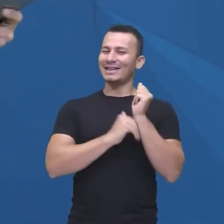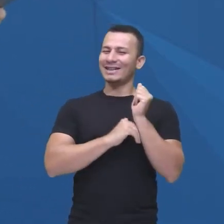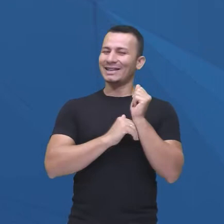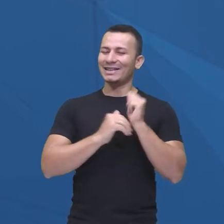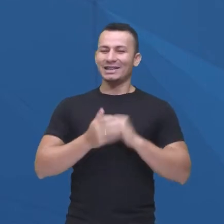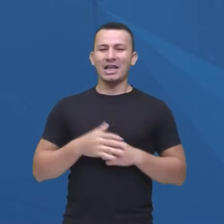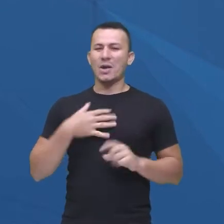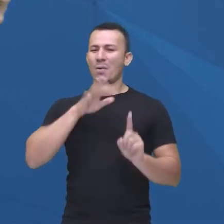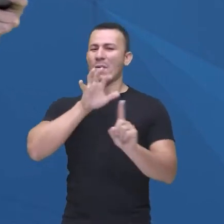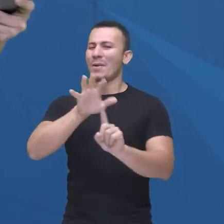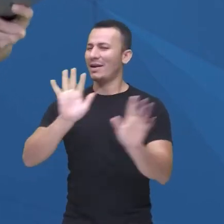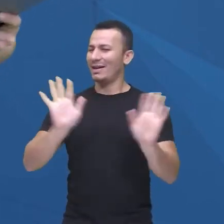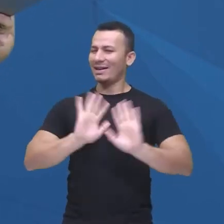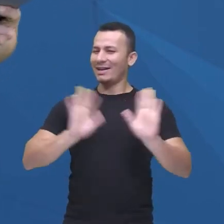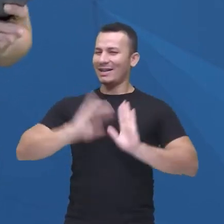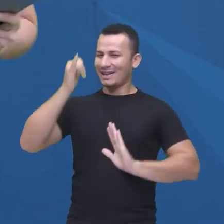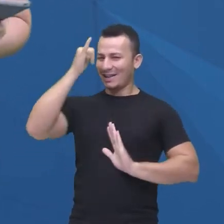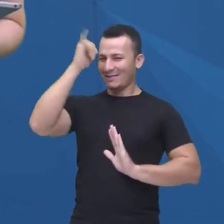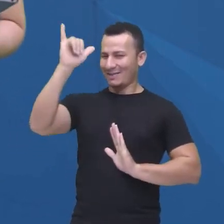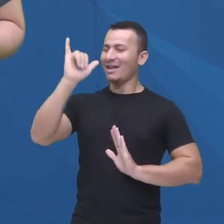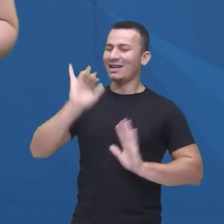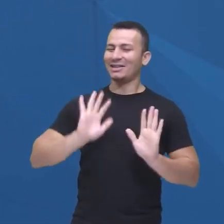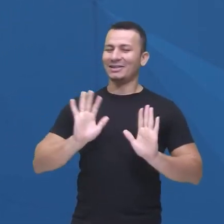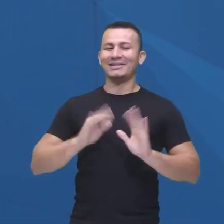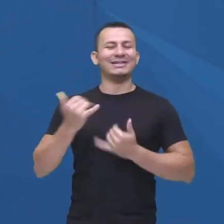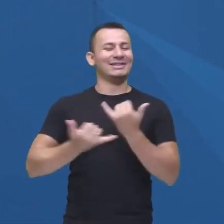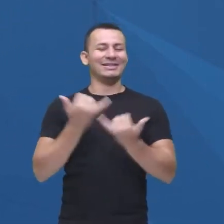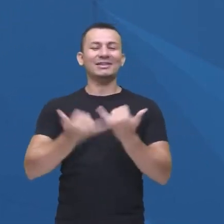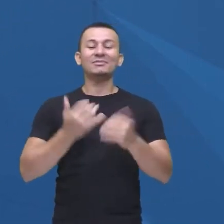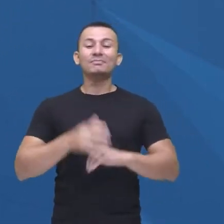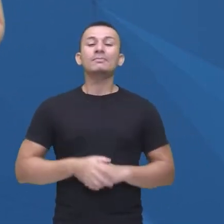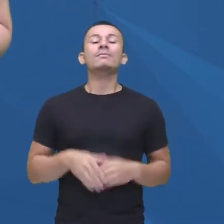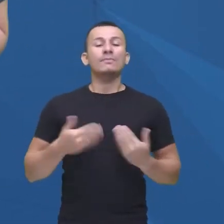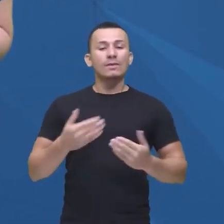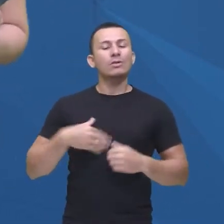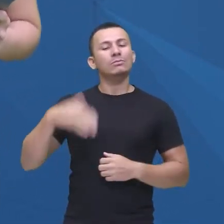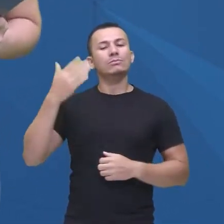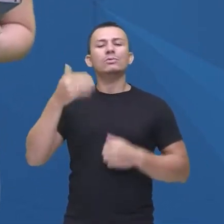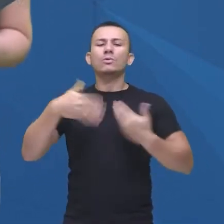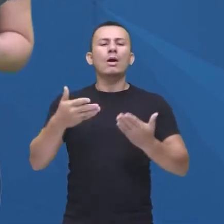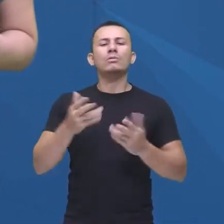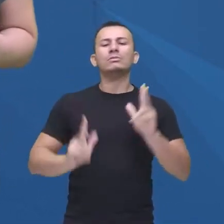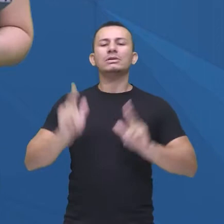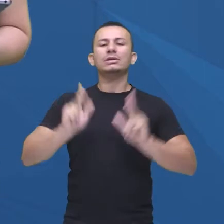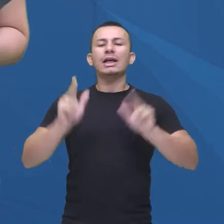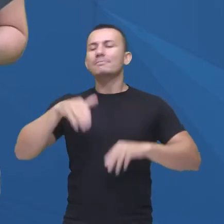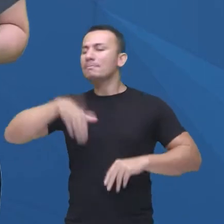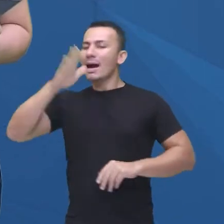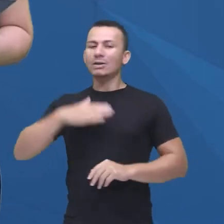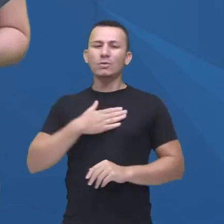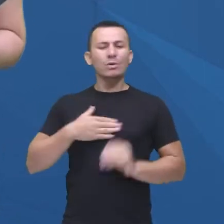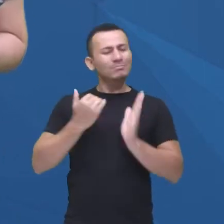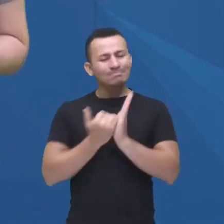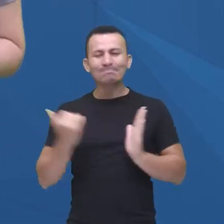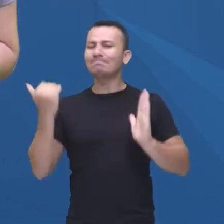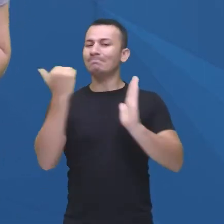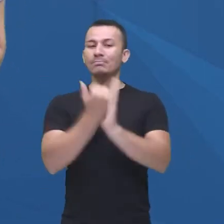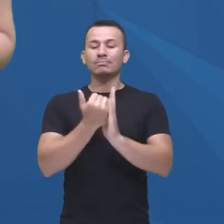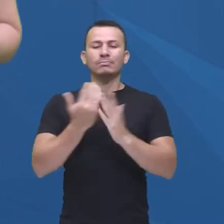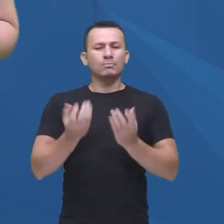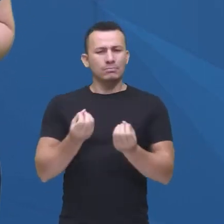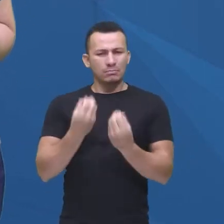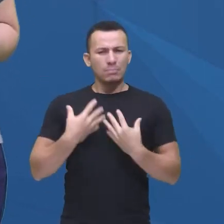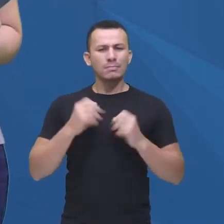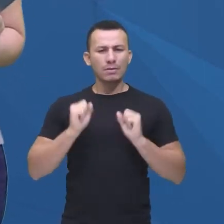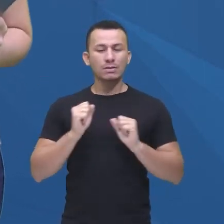influenciar ninguém, mentira, tá gente? Brincadeira. Mas olha só, qual a sua série favorita? Conta pra mim, a gente sabe que